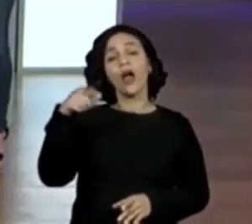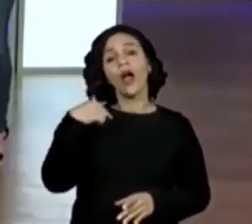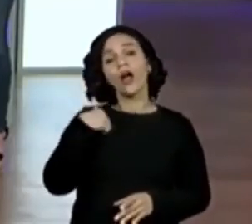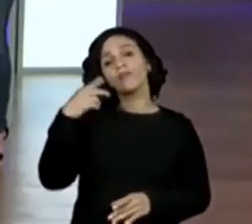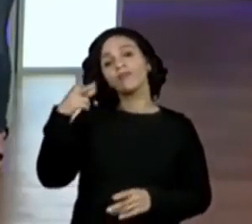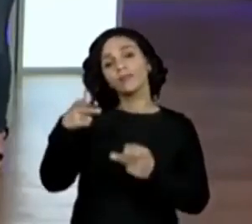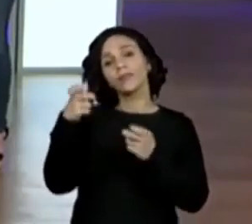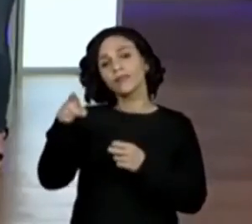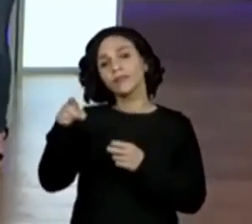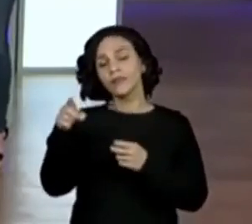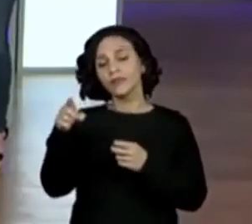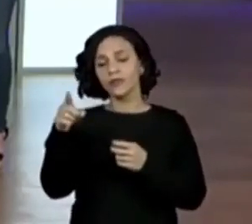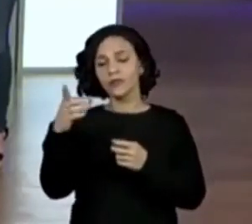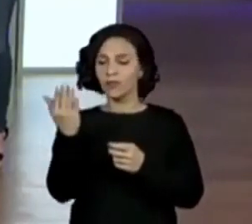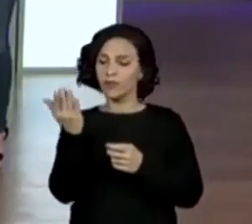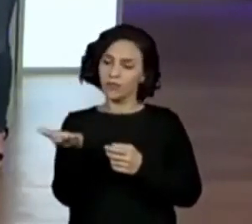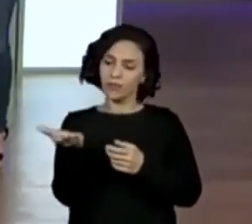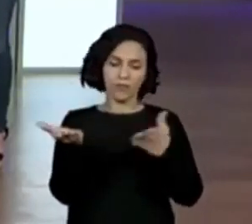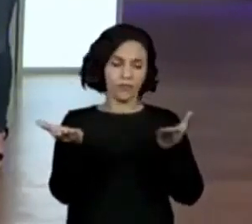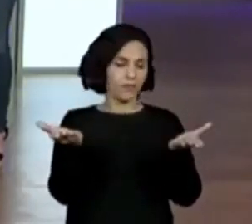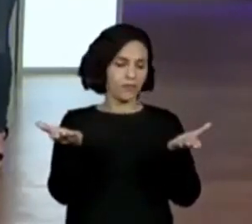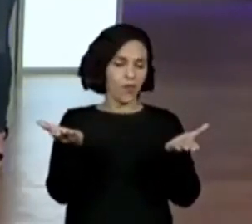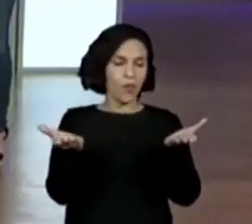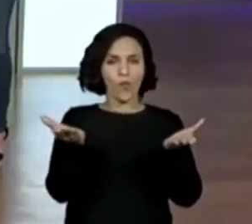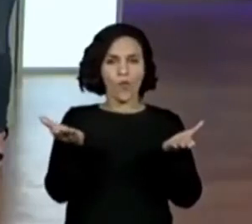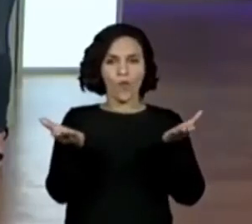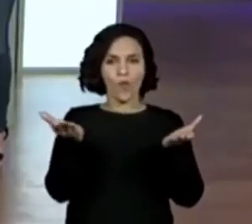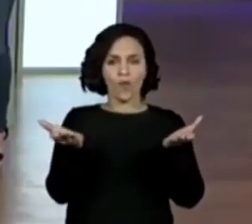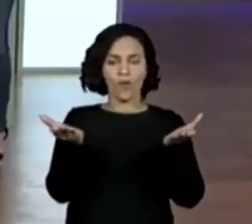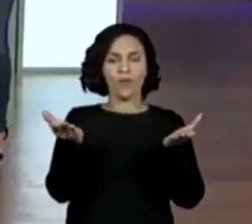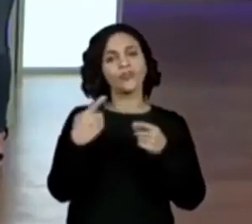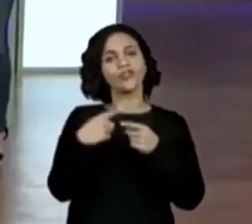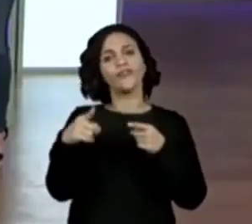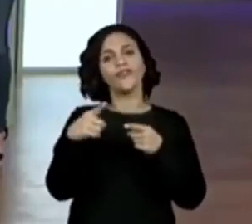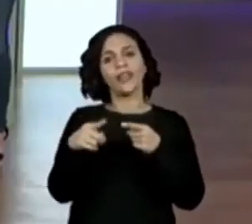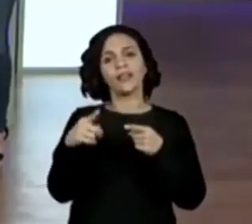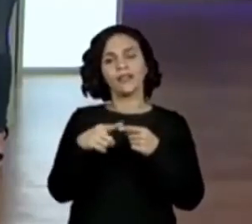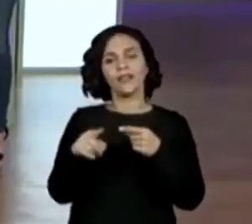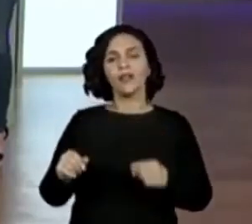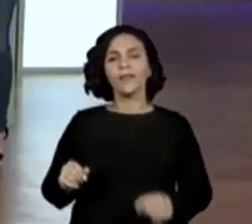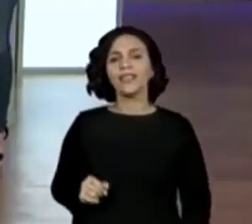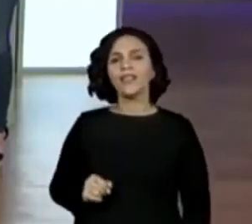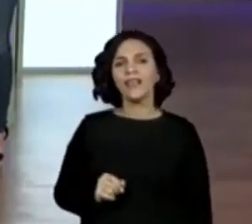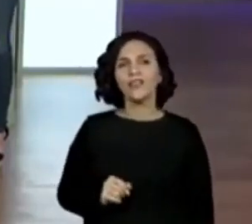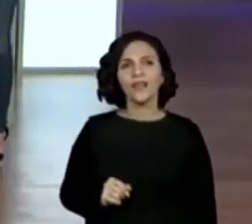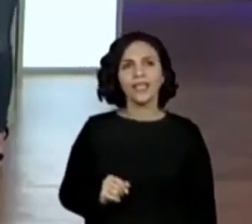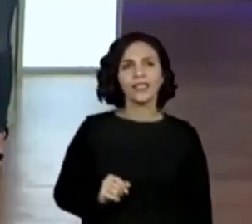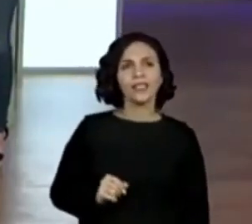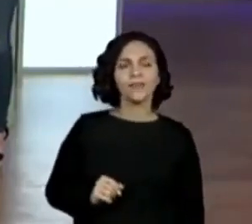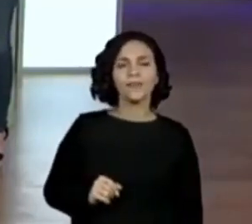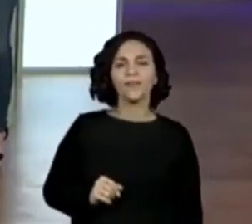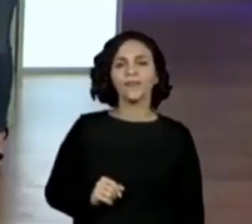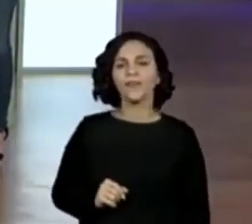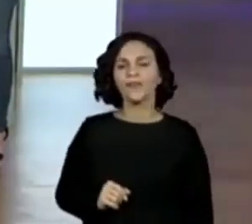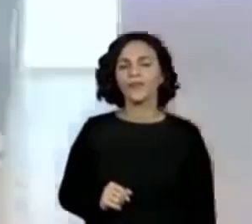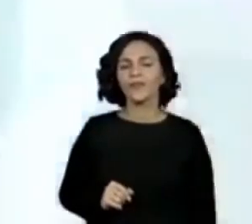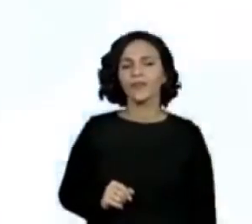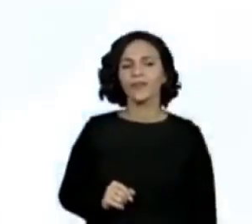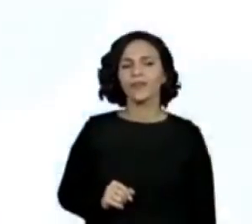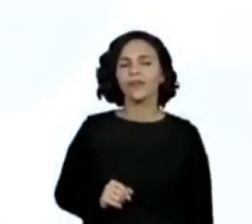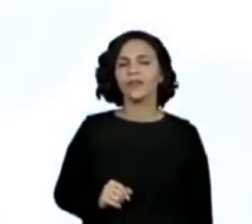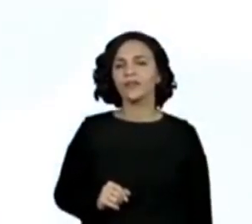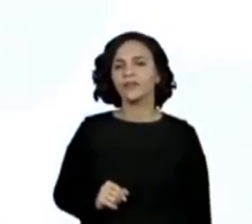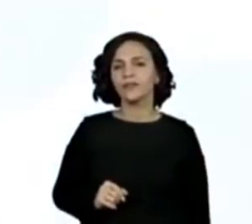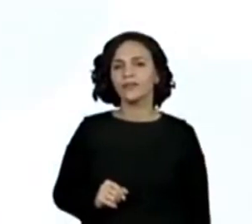um e outro. E ela chegou à conclusão, inclusive, da diferença. Olha só que legal. A gente observa